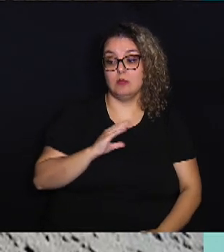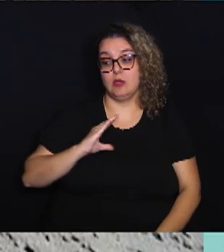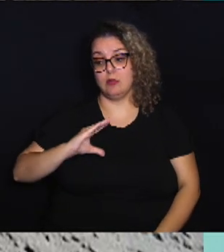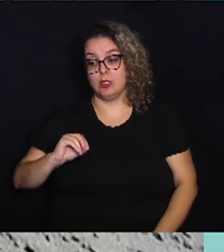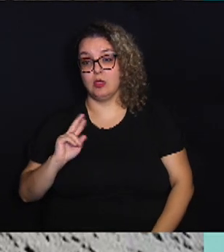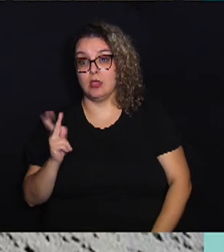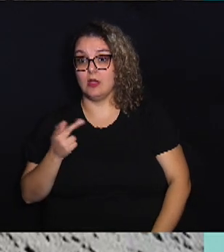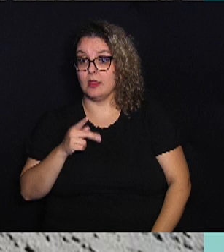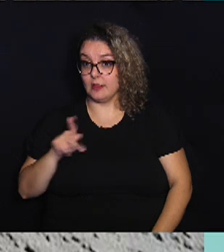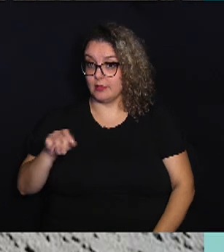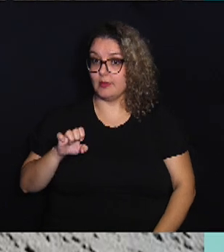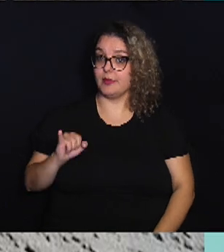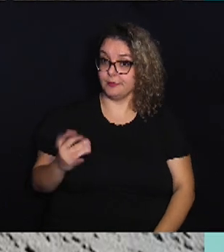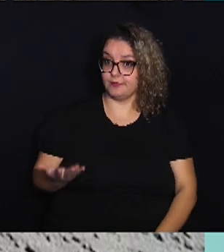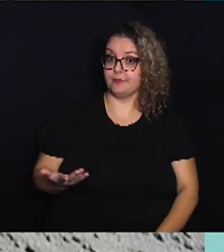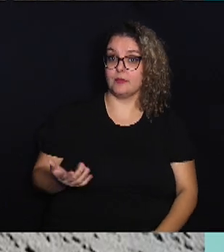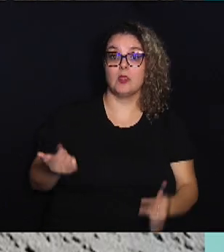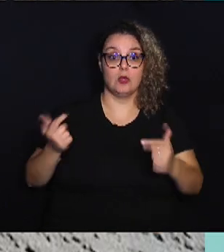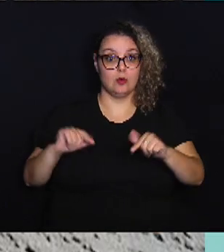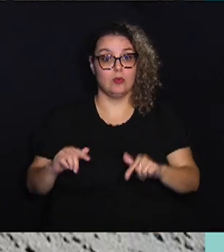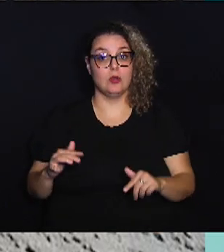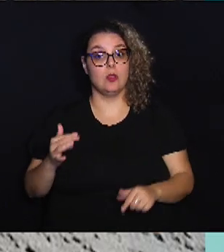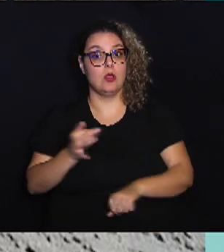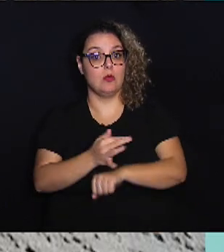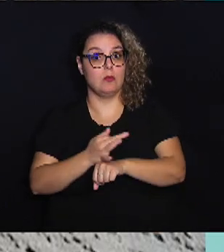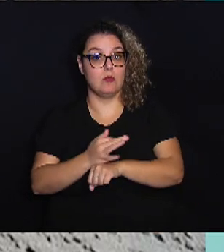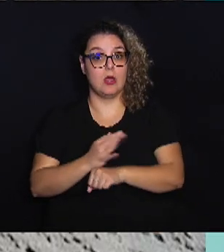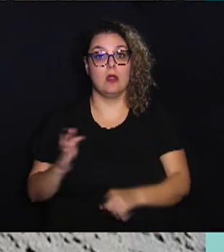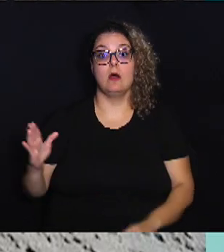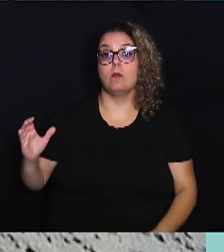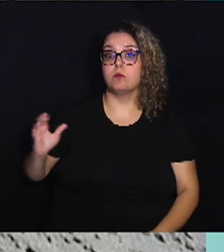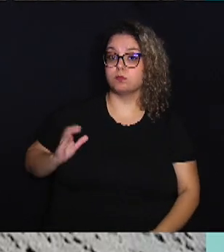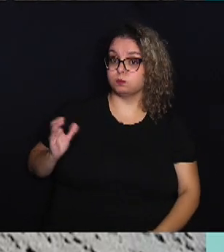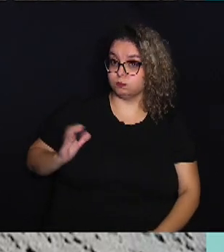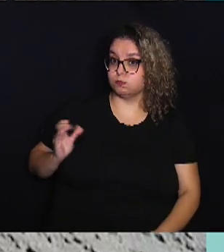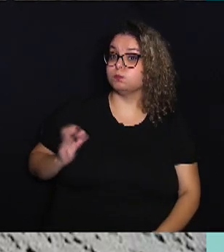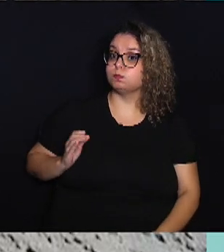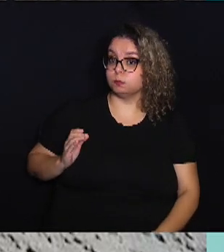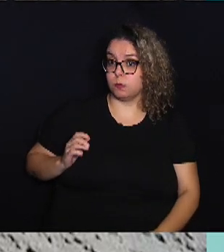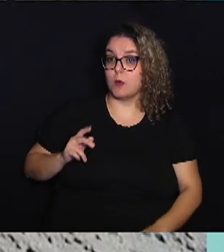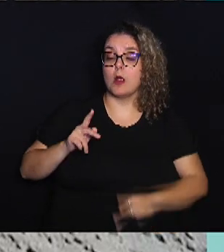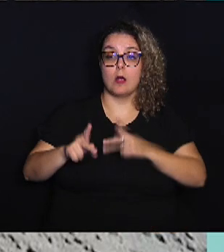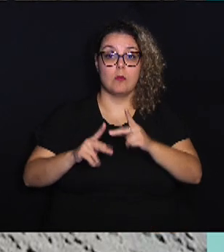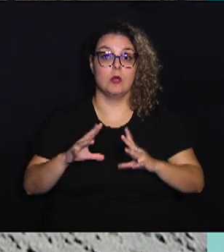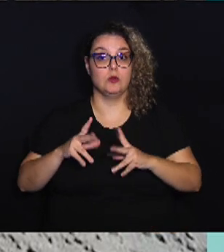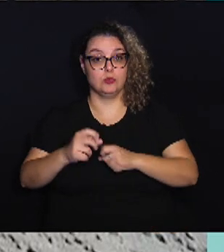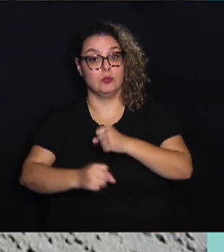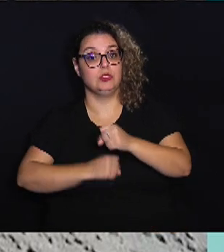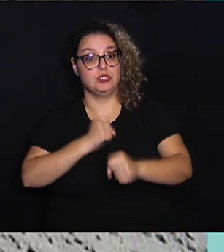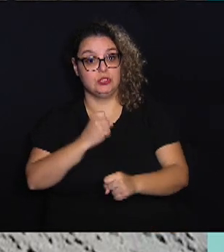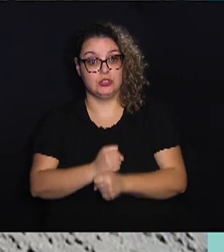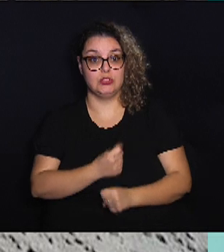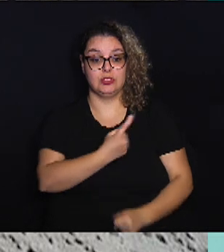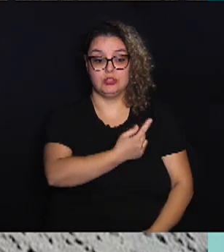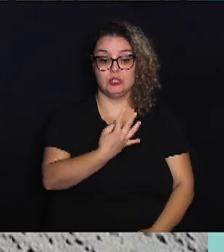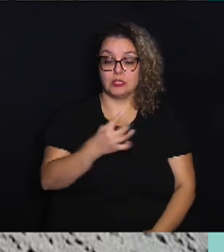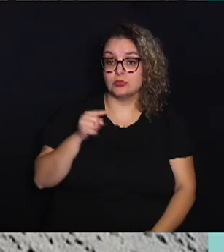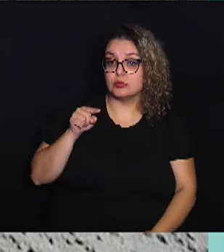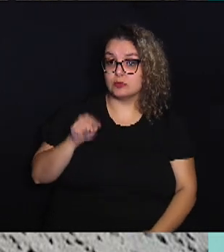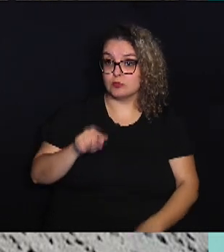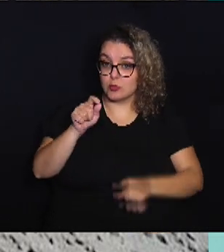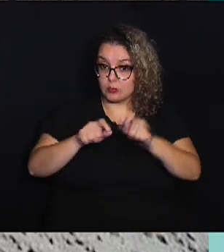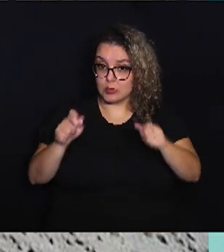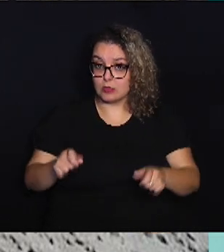atualmente, um ponto de férias para bilionários. Sua população durante todo o ano é de cerca de 14 mil pessoas,